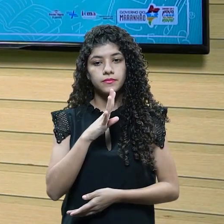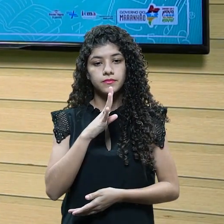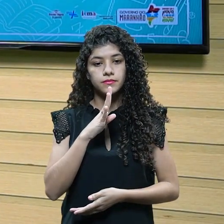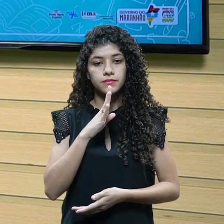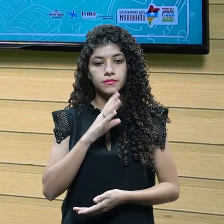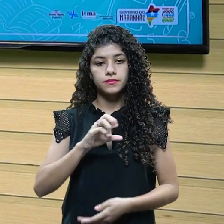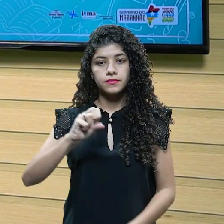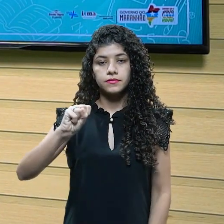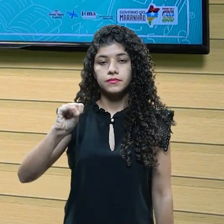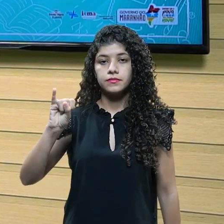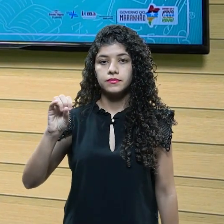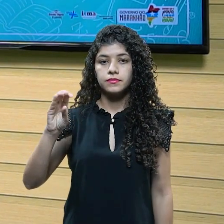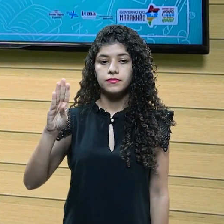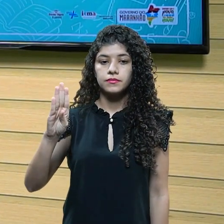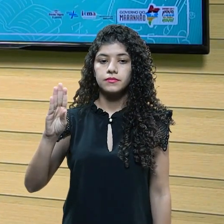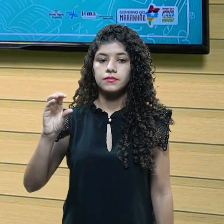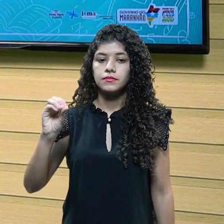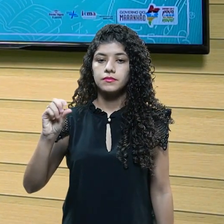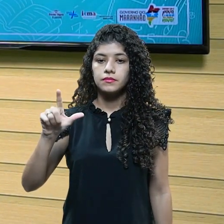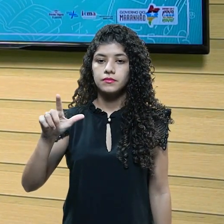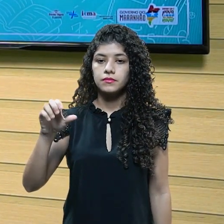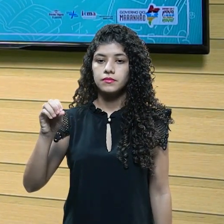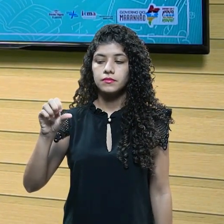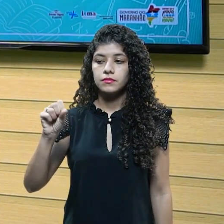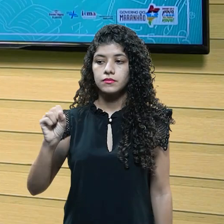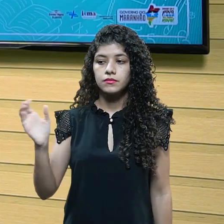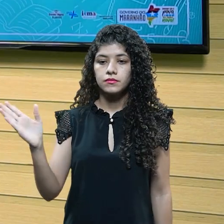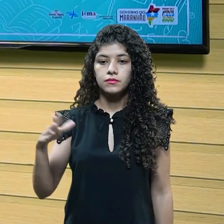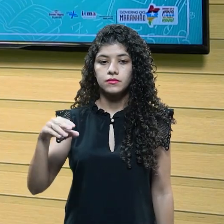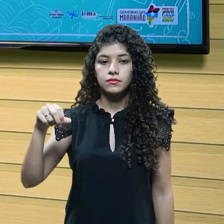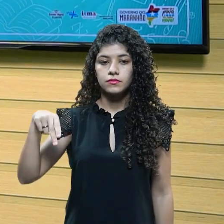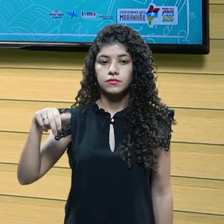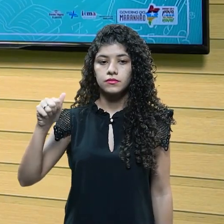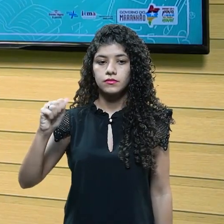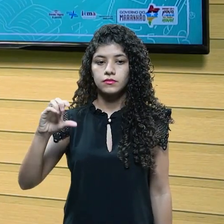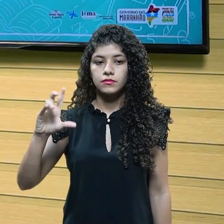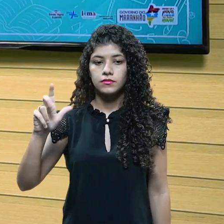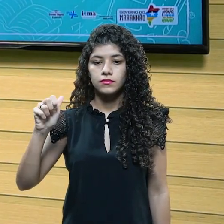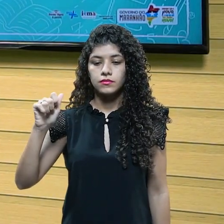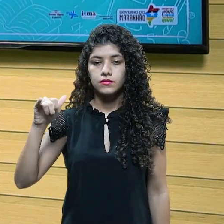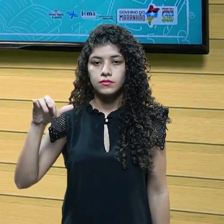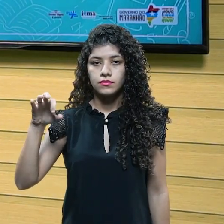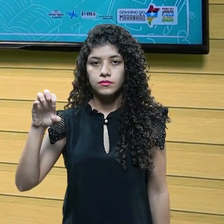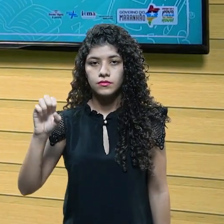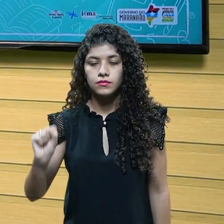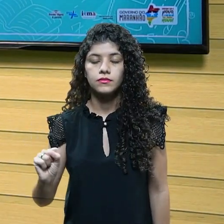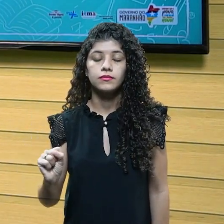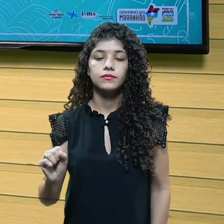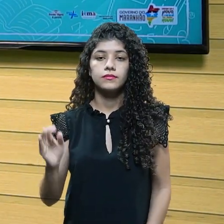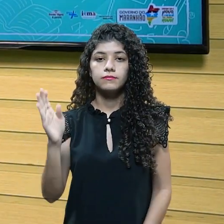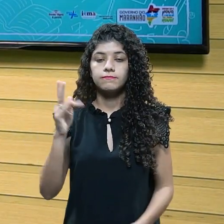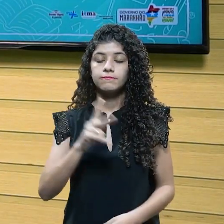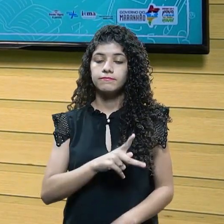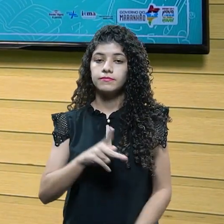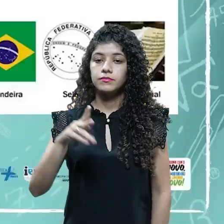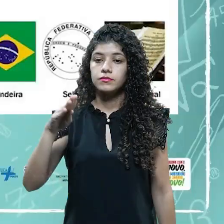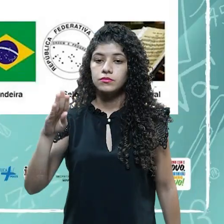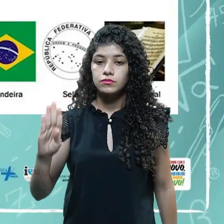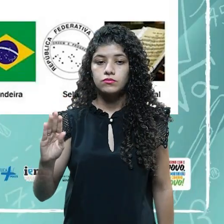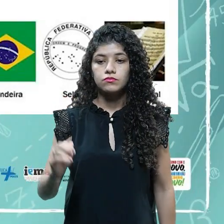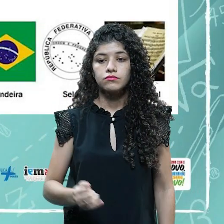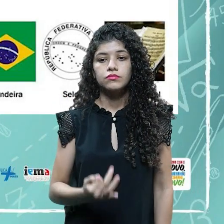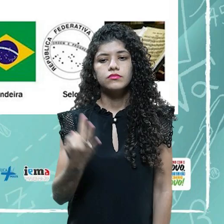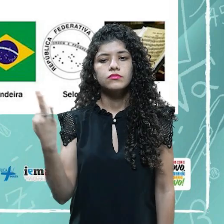dessa, do cerimonial público, né. Quais são os símbolos nacionais?